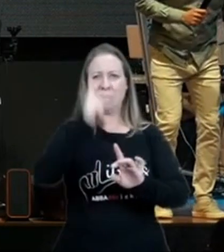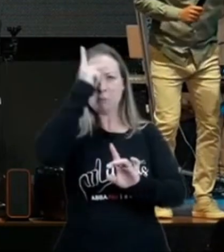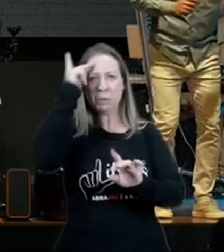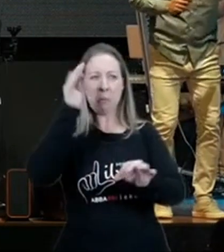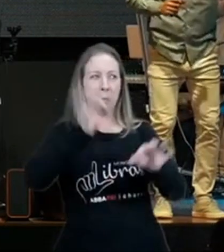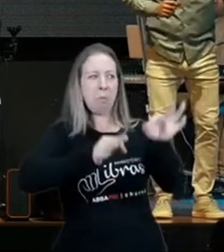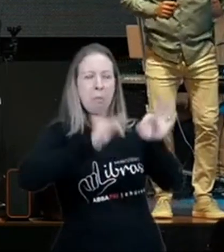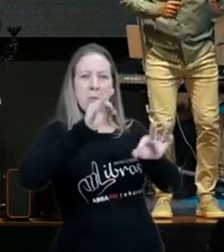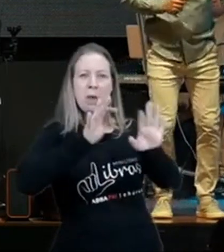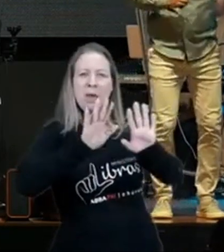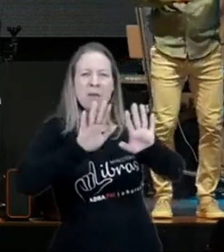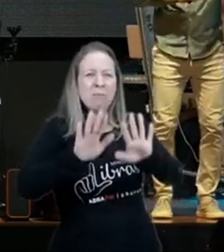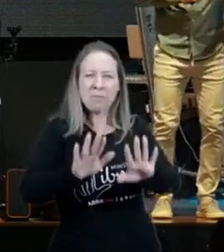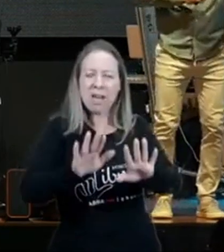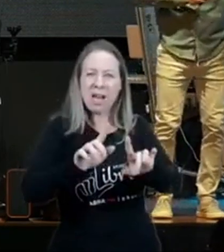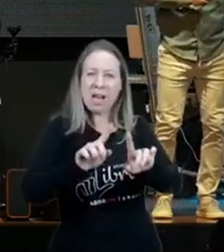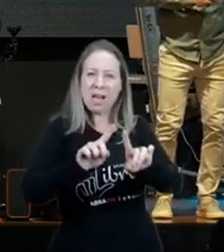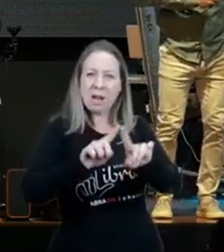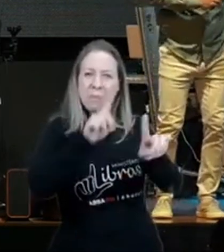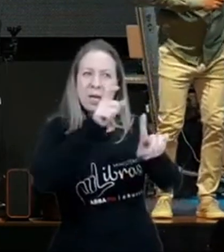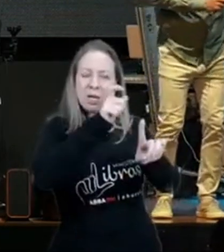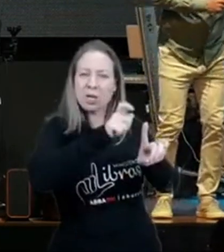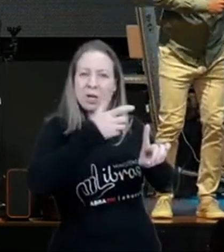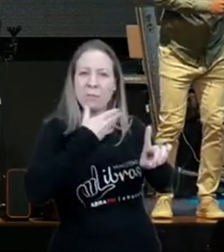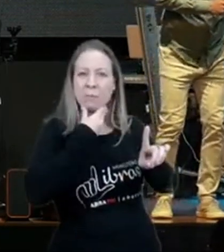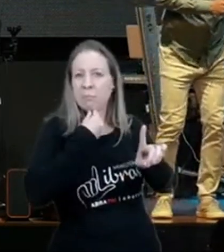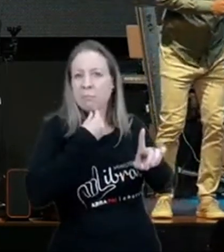você teve a humbridade de dizer, Deus, abençoe esse menino,